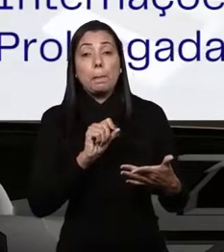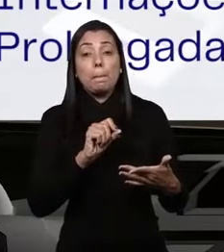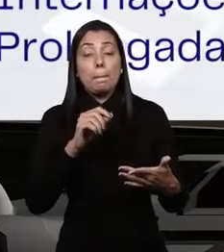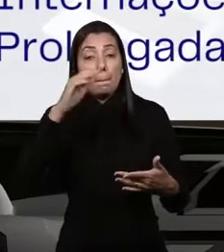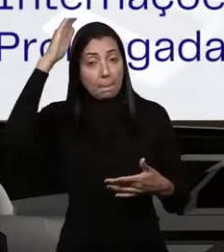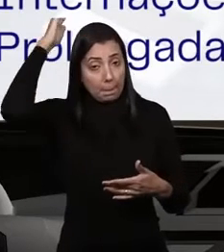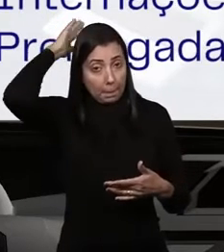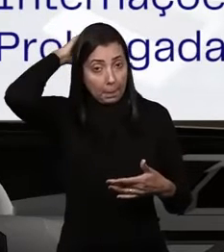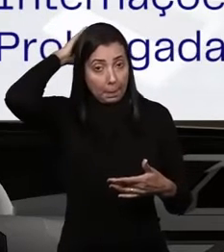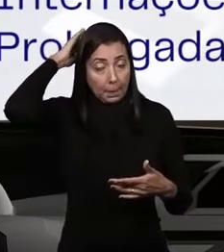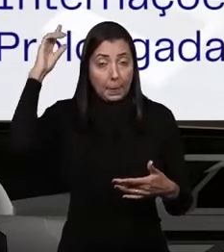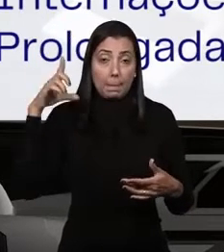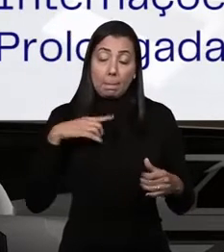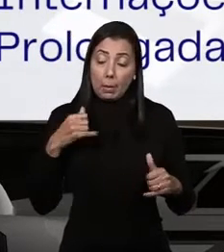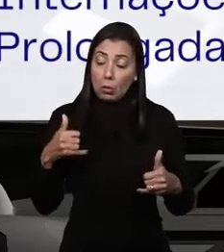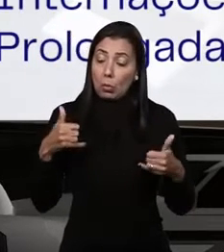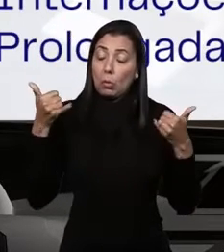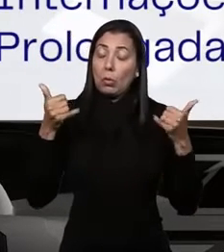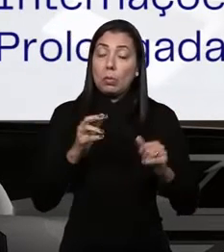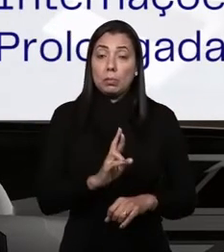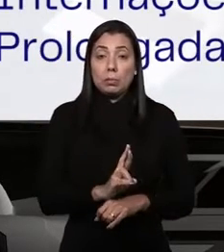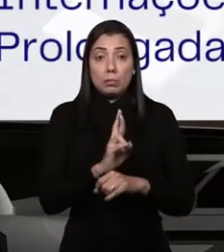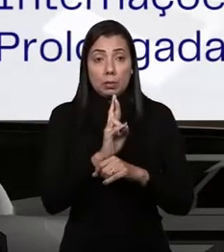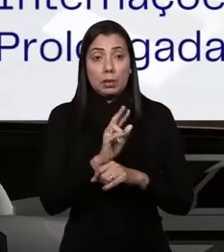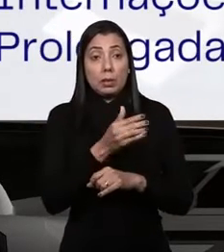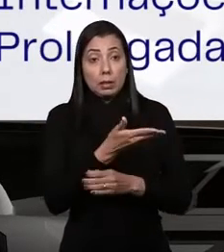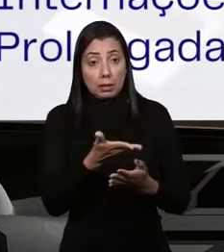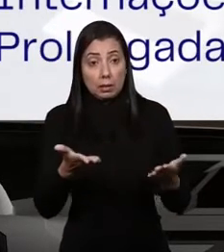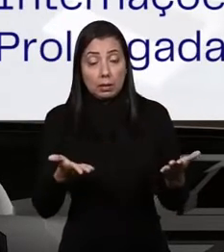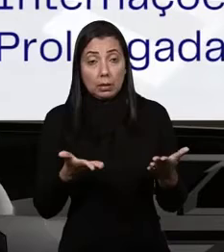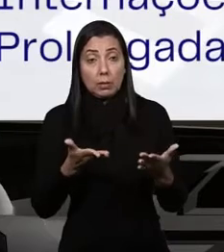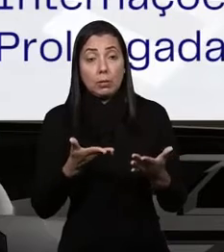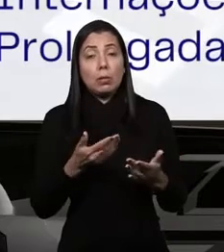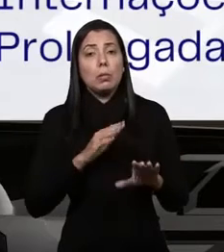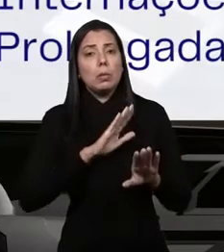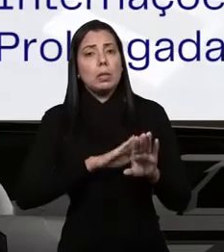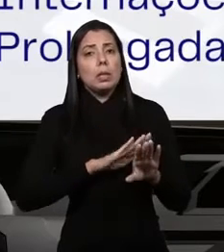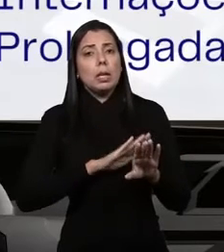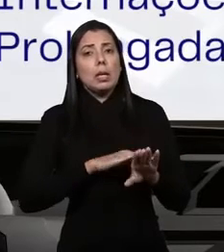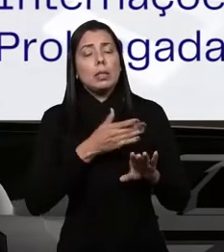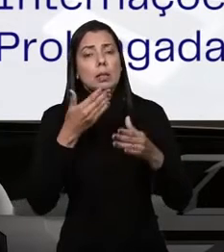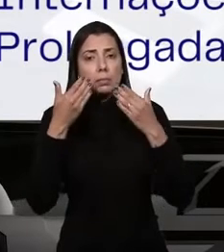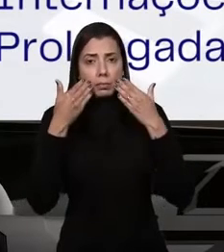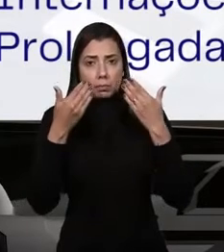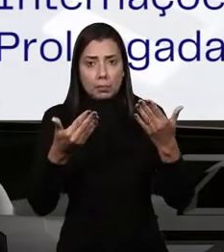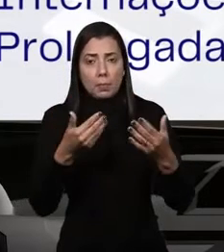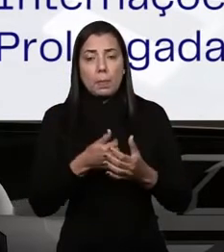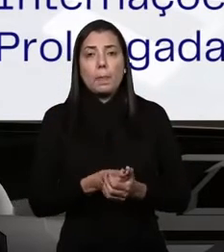E eu tenho muito orgulho de estar aqui para representar a Santa Casa, então, o pano de fundo dessa apresentação,